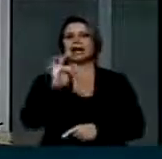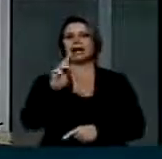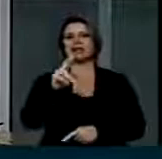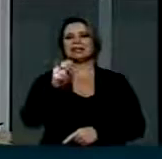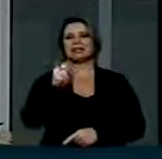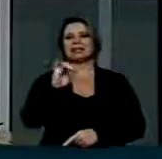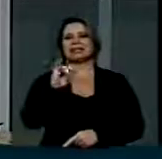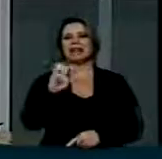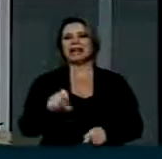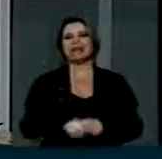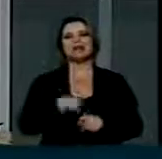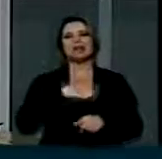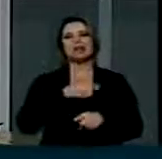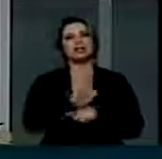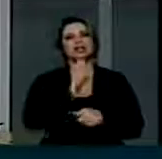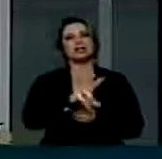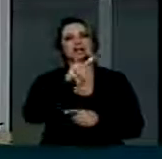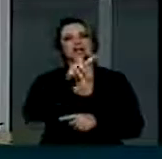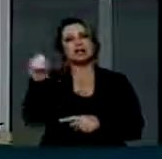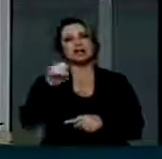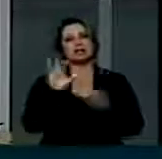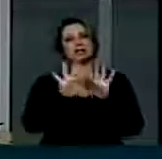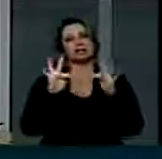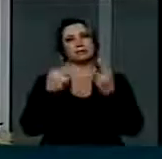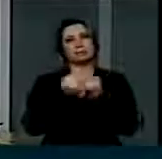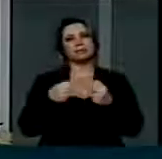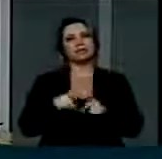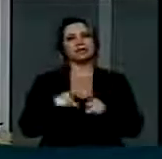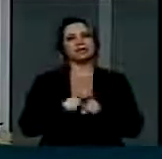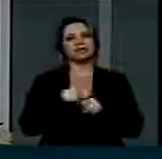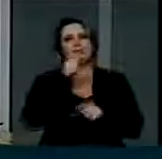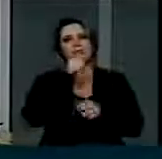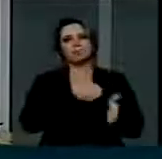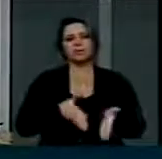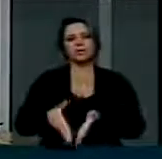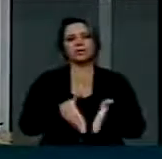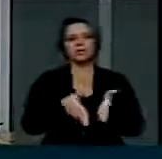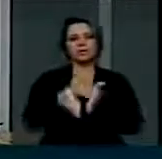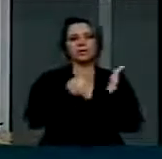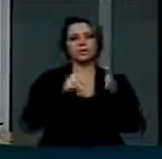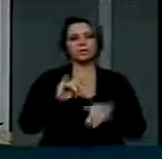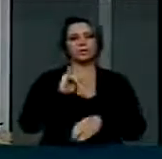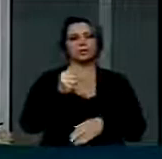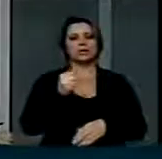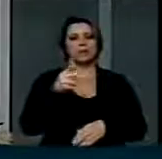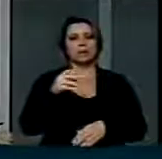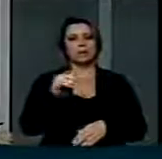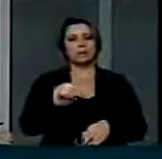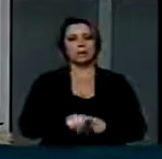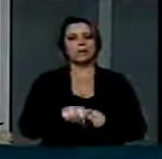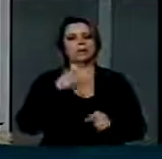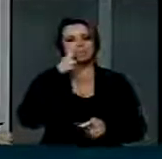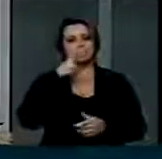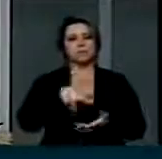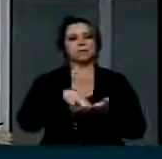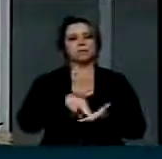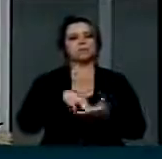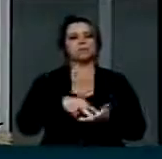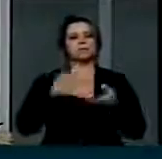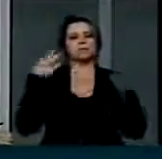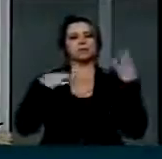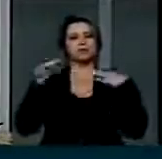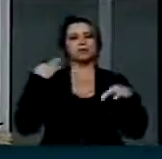500 famílias, naquele município, sobre o rio Oiapoque, na fronteira. Vamos fortalecer a indústria do